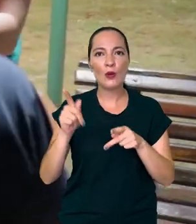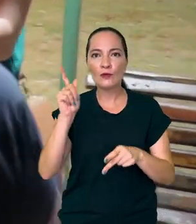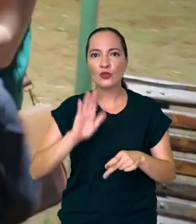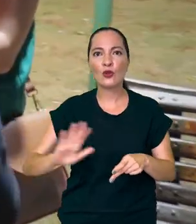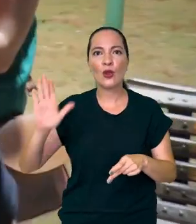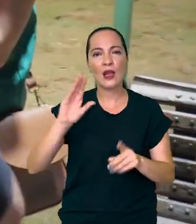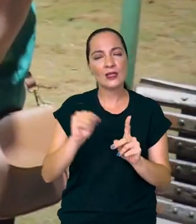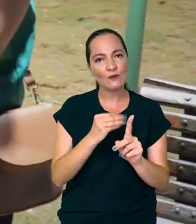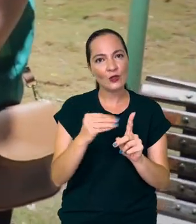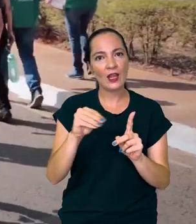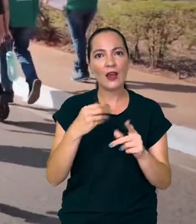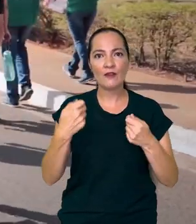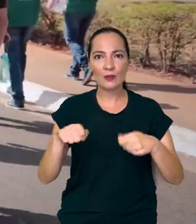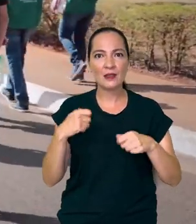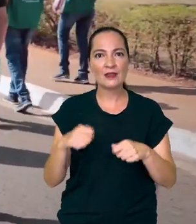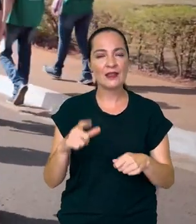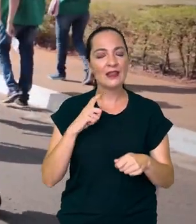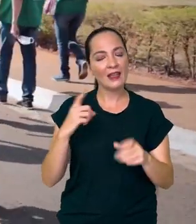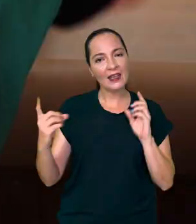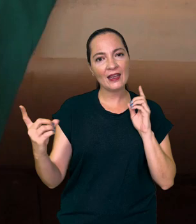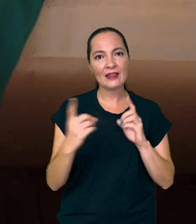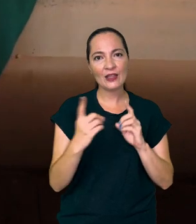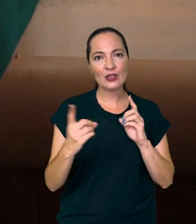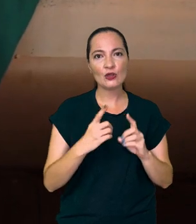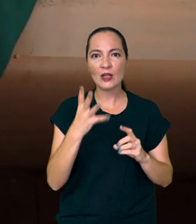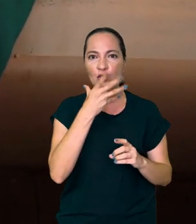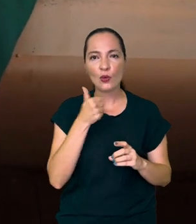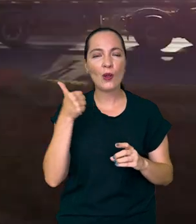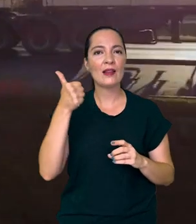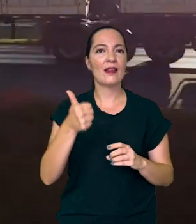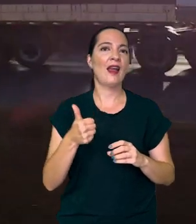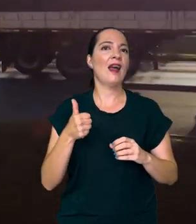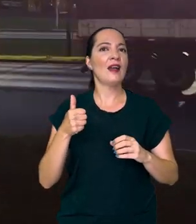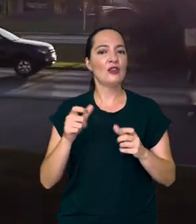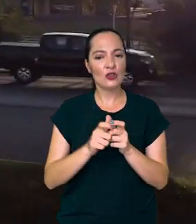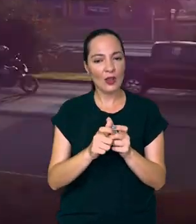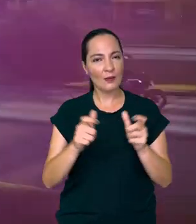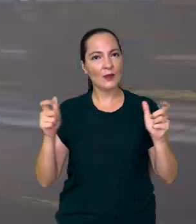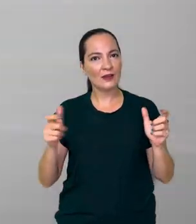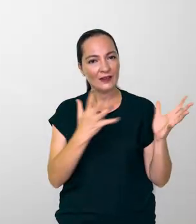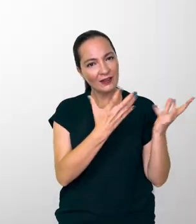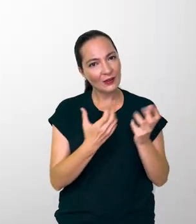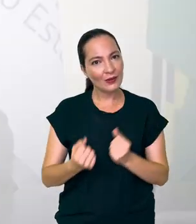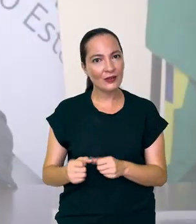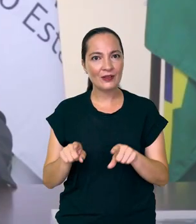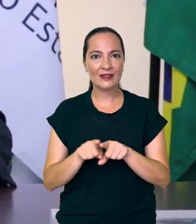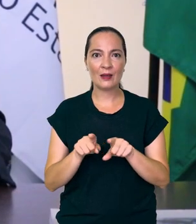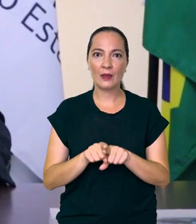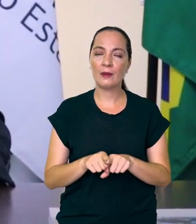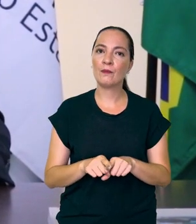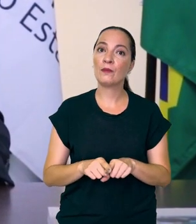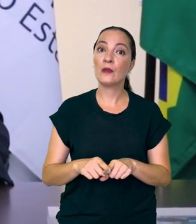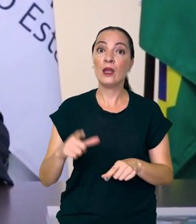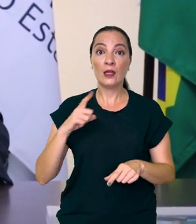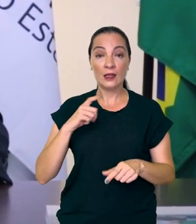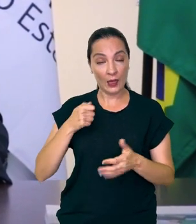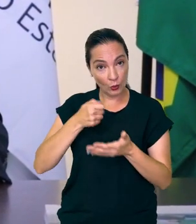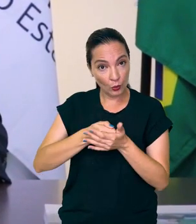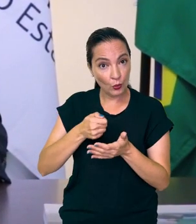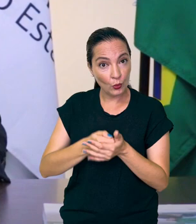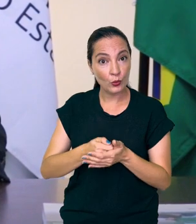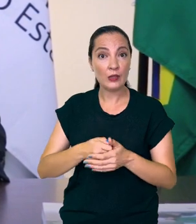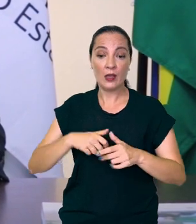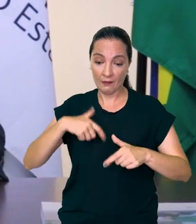em situação de vulnerabilidade, com uma assistência jurídica de qualidade ampla e acolhedora. Muita luta e muito